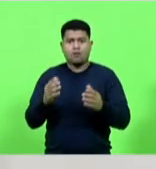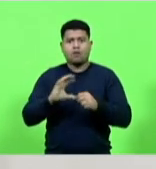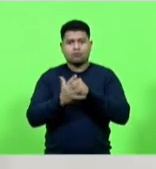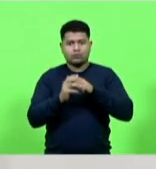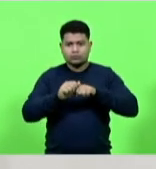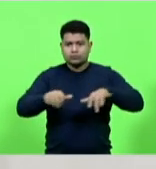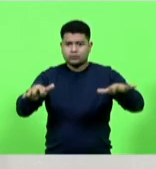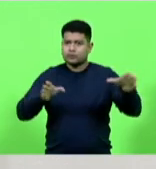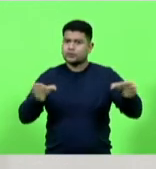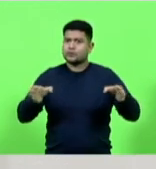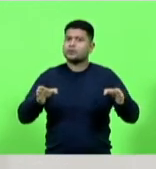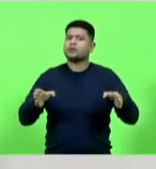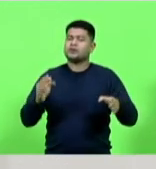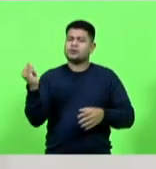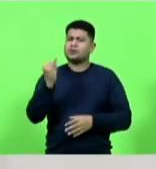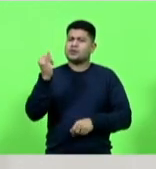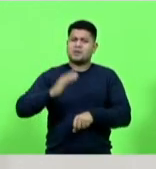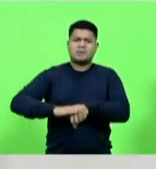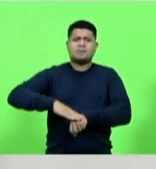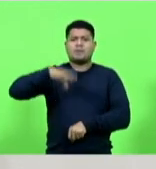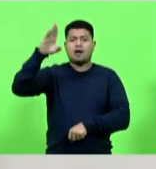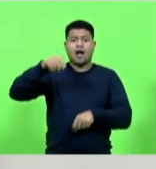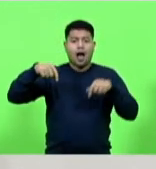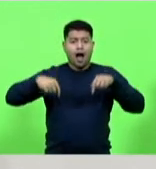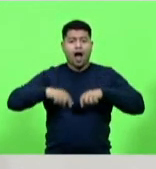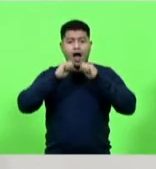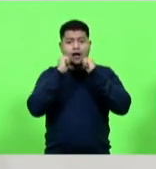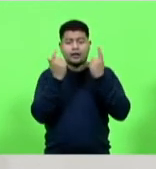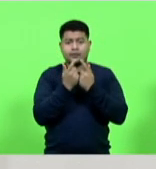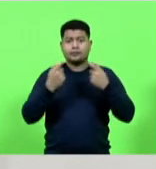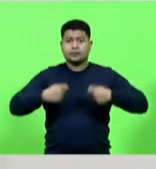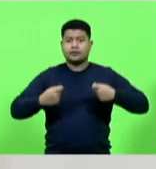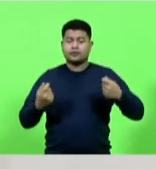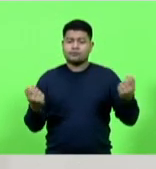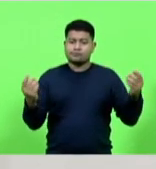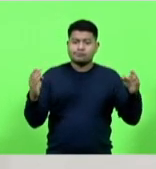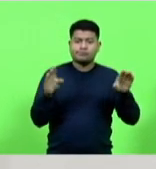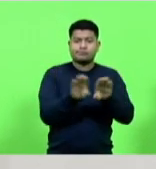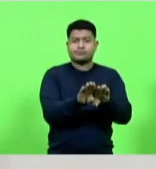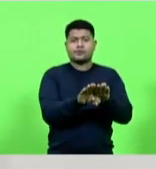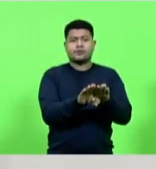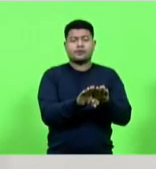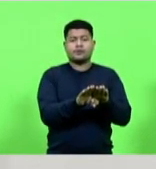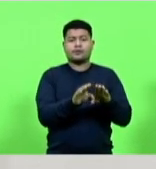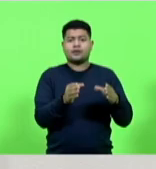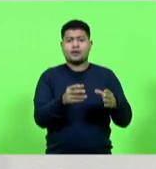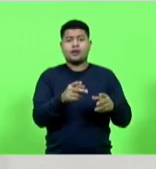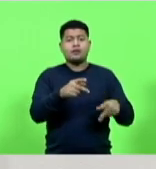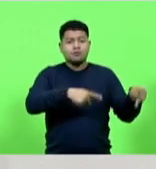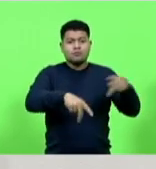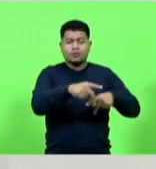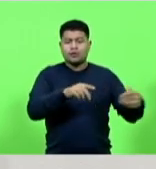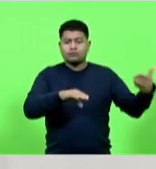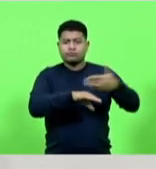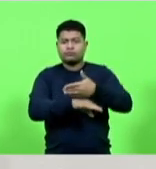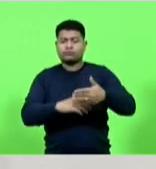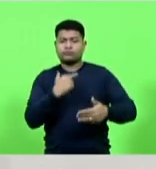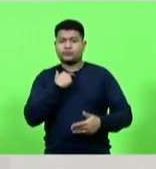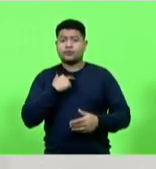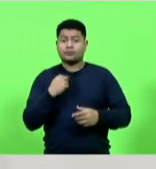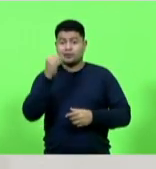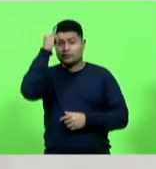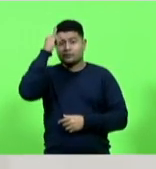em que até as galerias deste parlamento precisaram ser fechadas ao público por questões sanitárias nesse